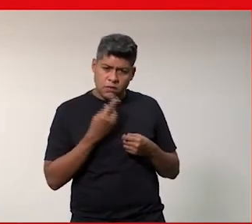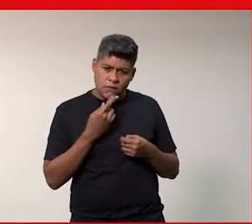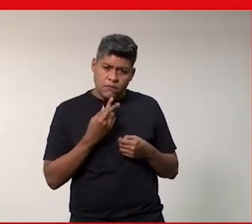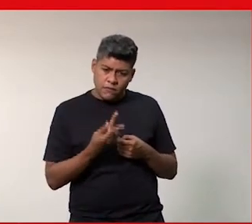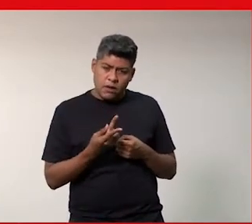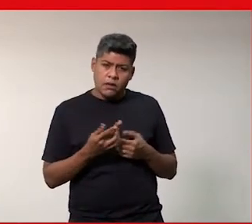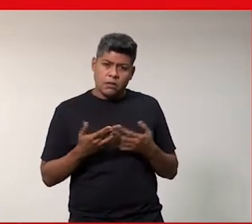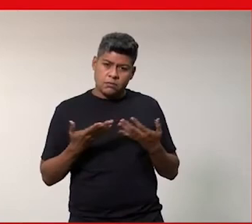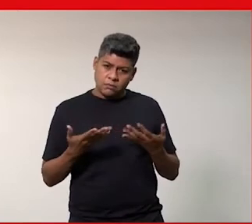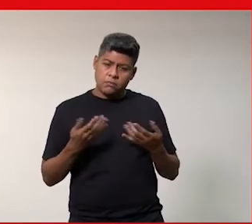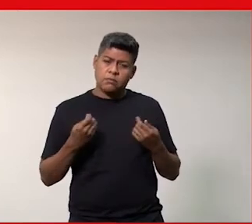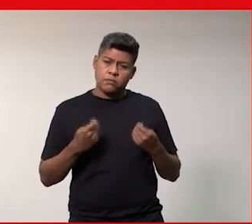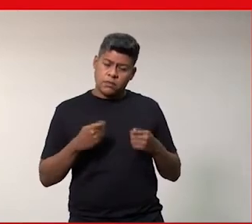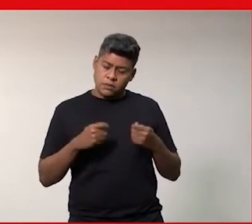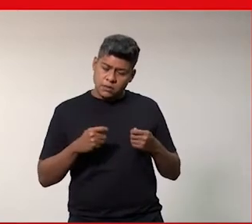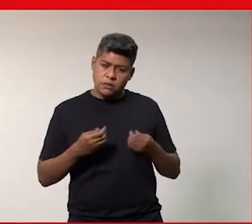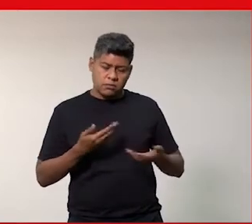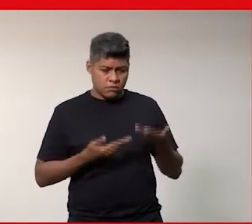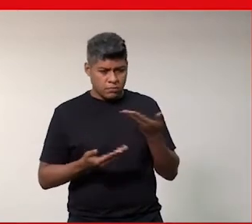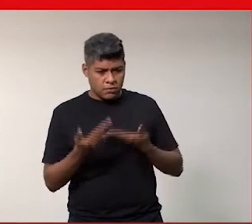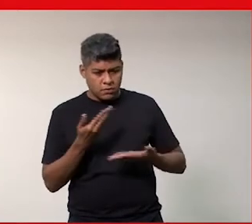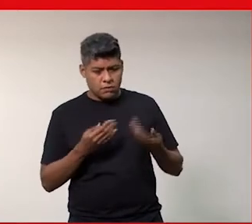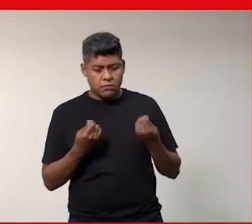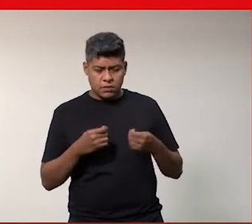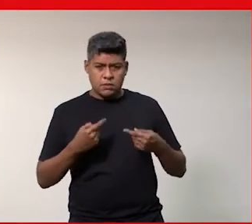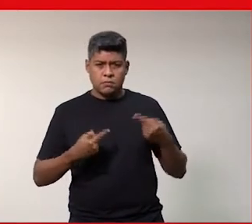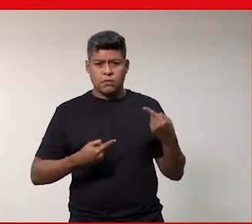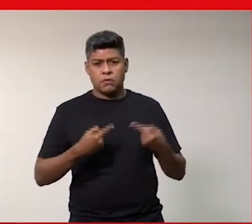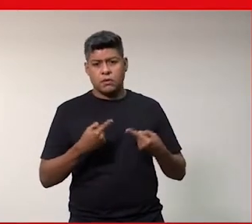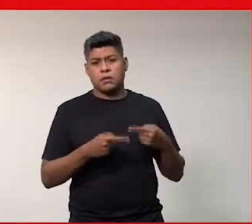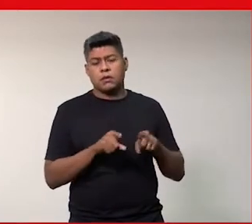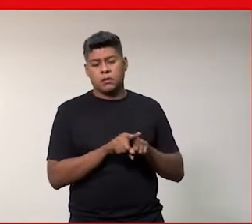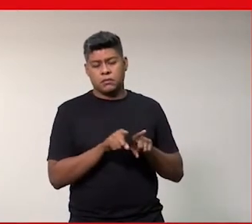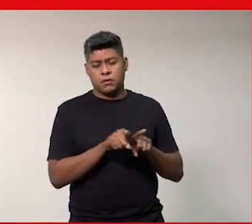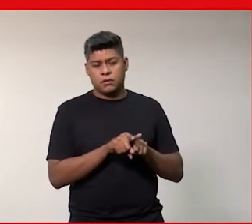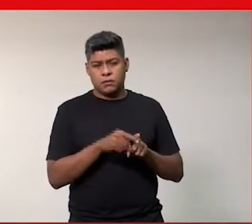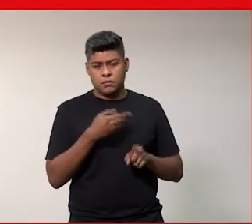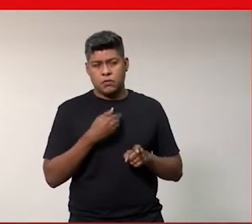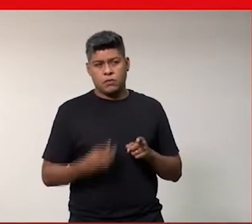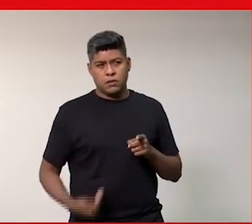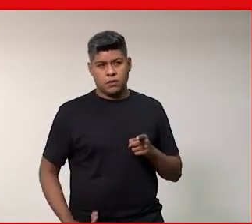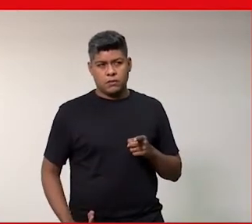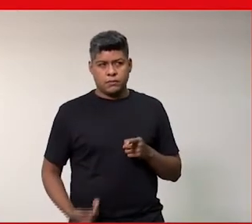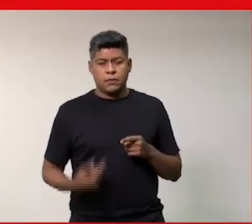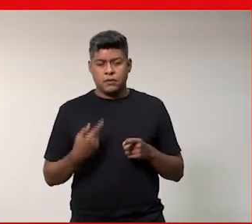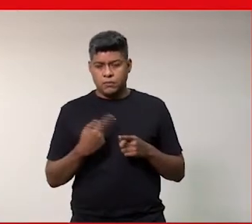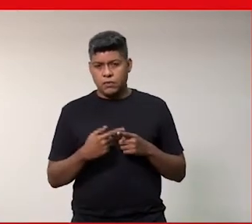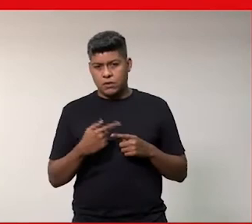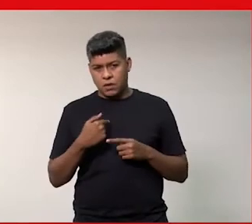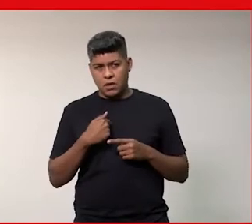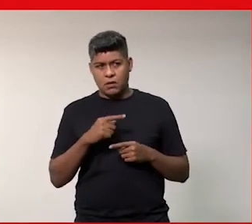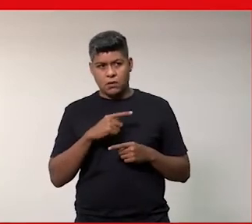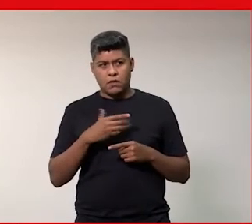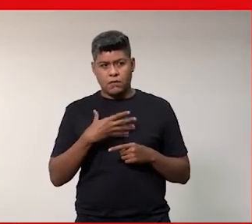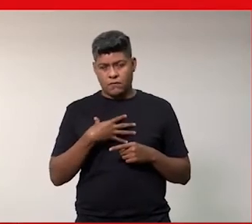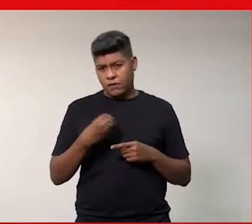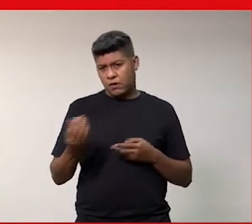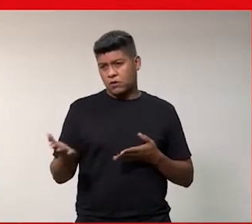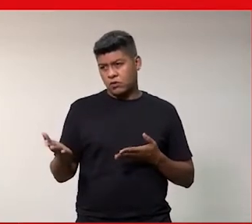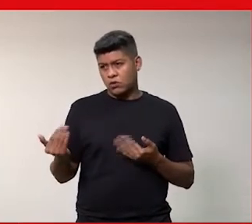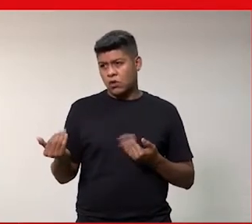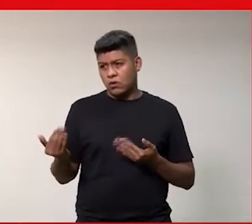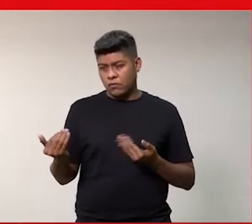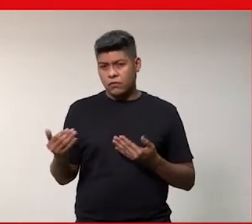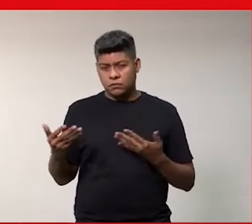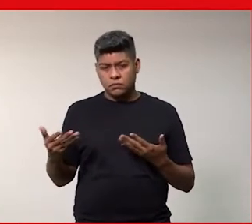e aí tem que ser concatenado porque eu preciso de política pública também porque como que hoje eu tenho filhos adolescentes então